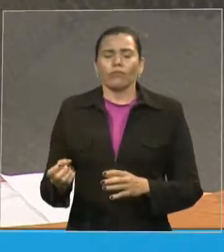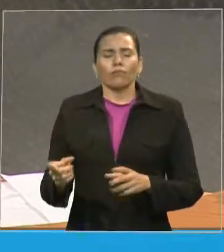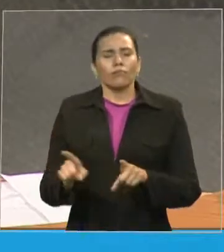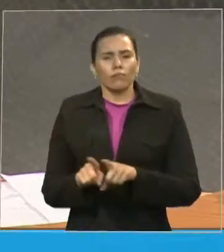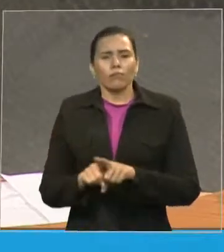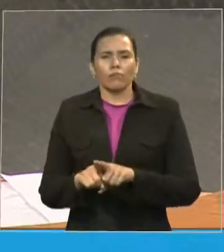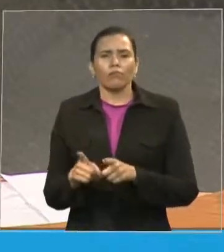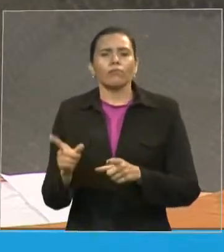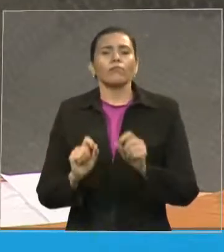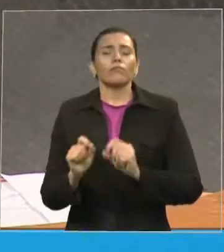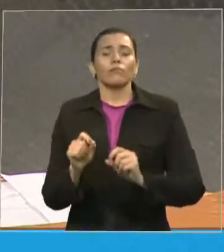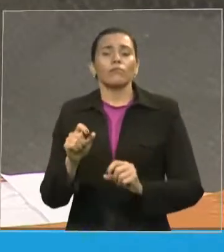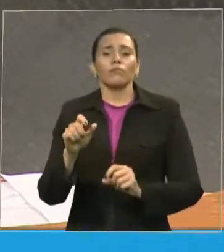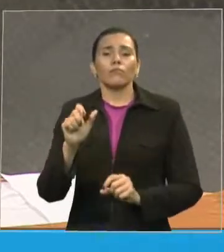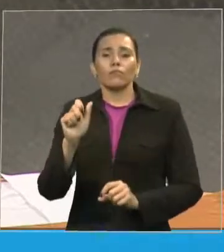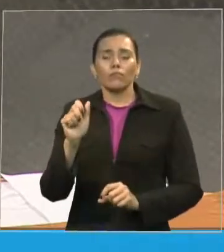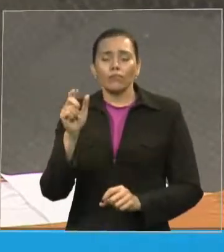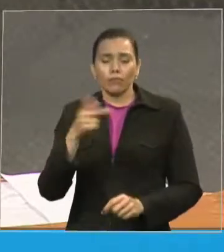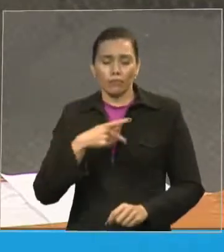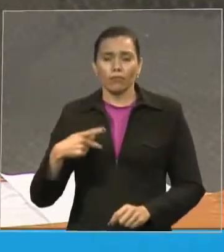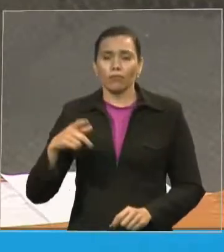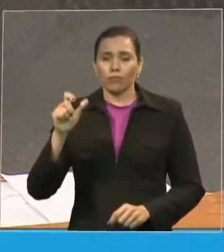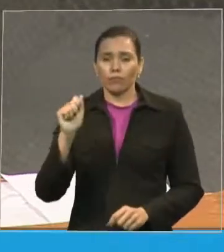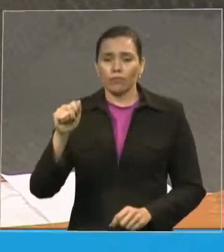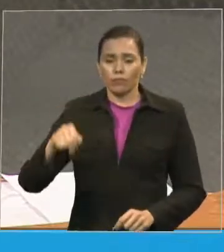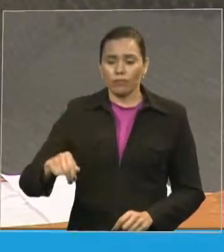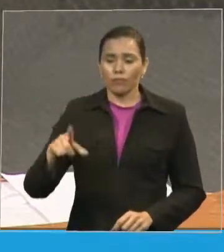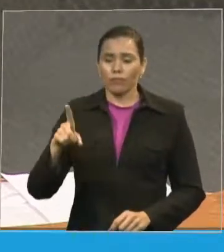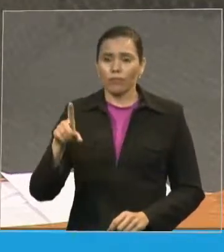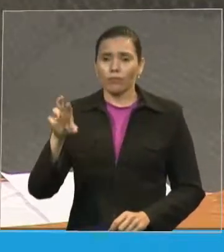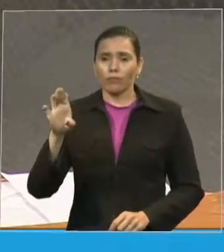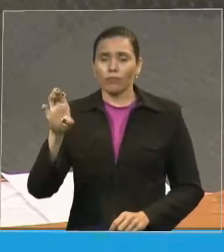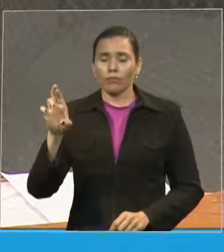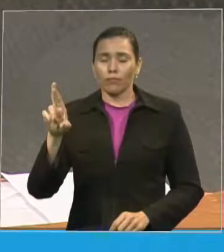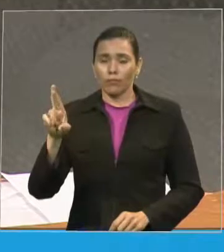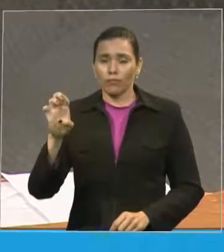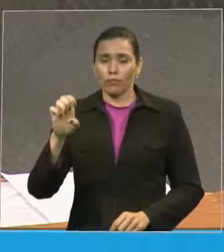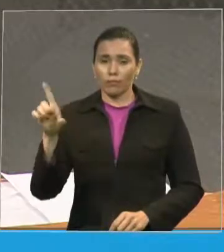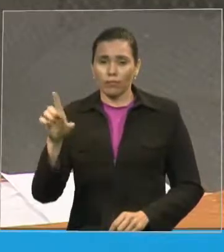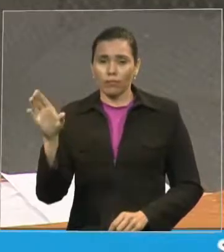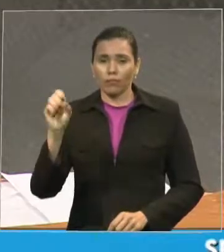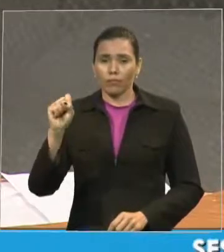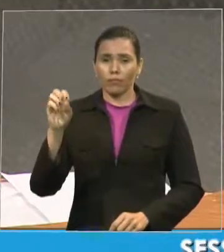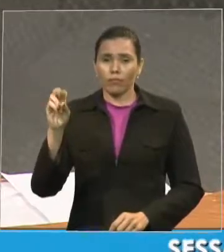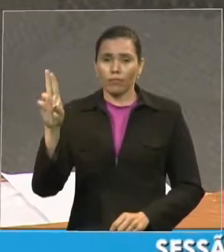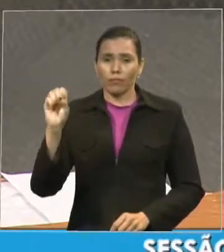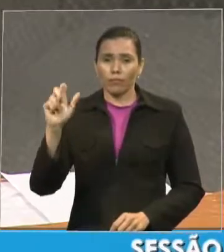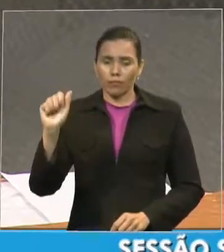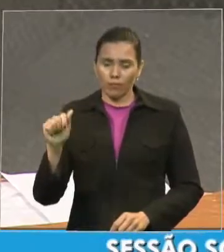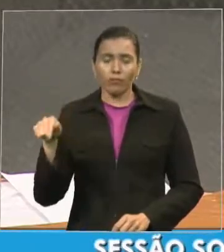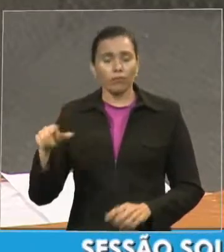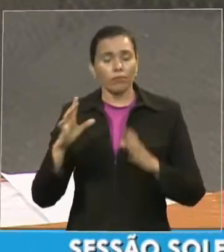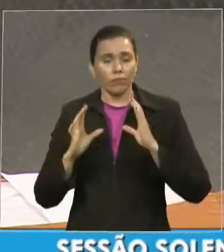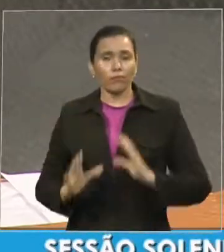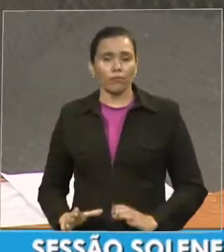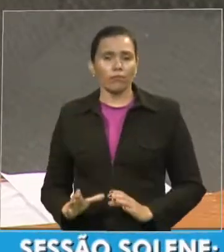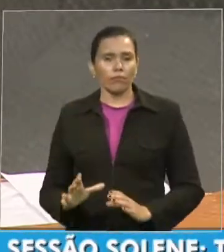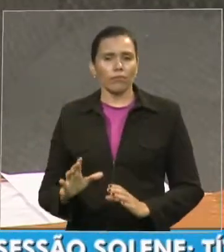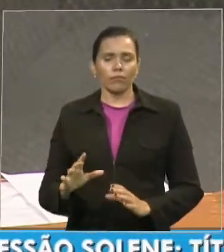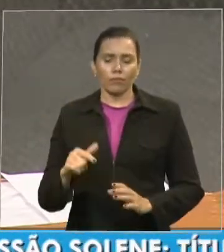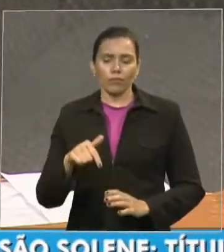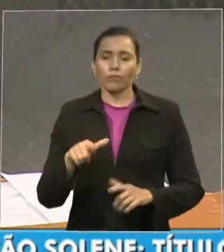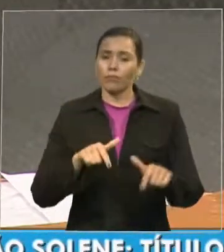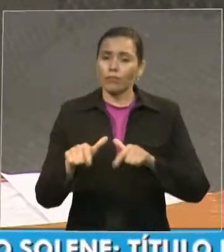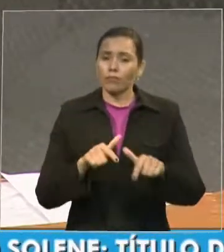No interior do Estado, a obra da Confrateres está presente em diversos municípios maranhenses,